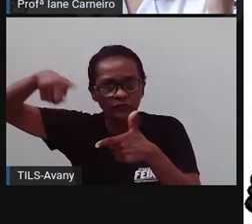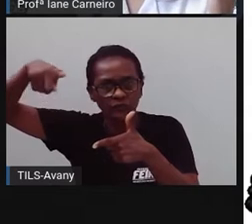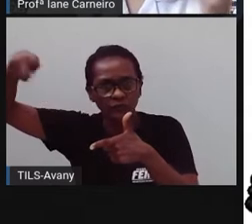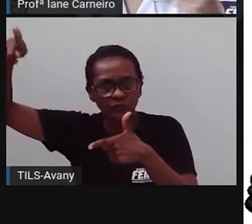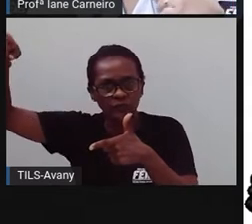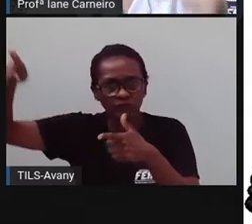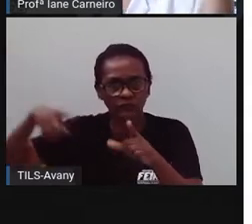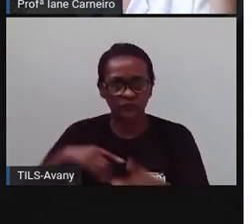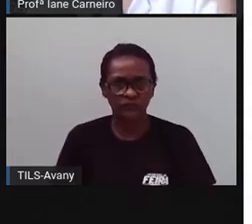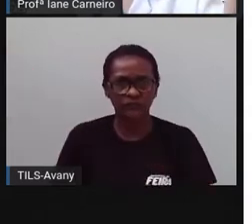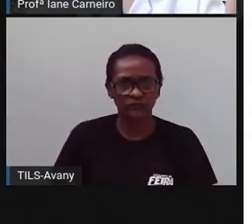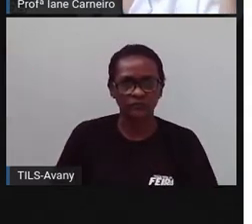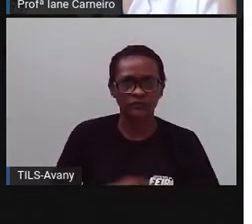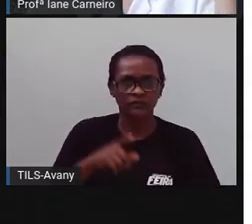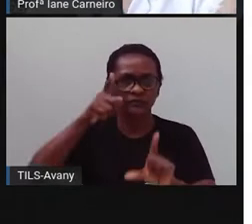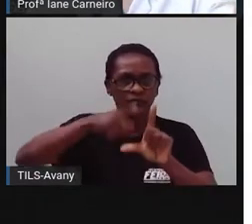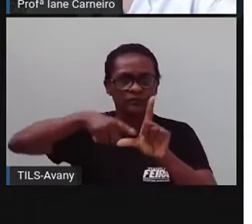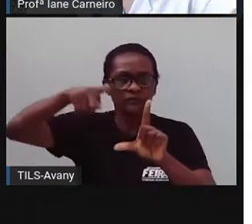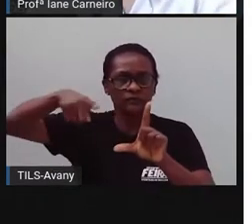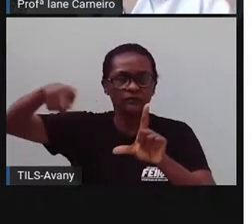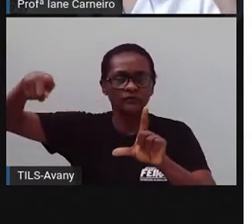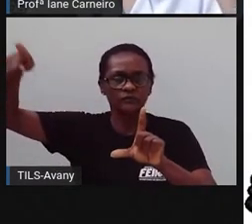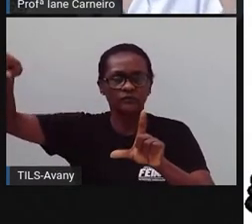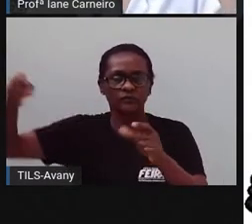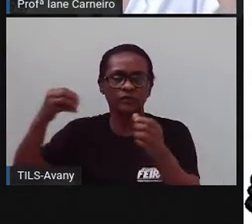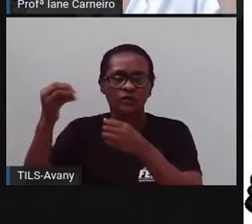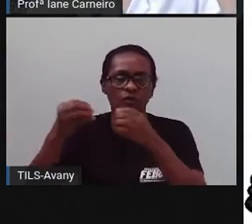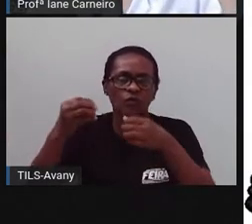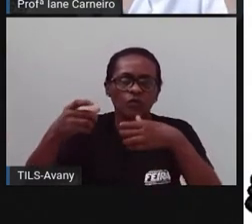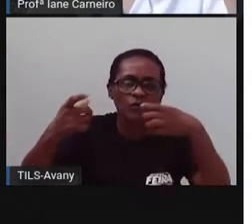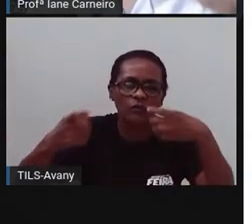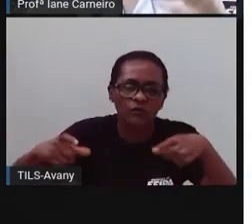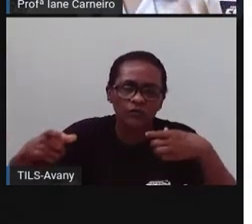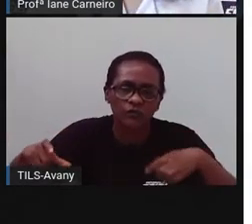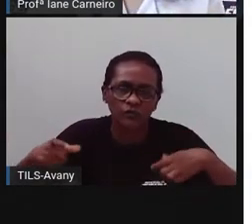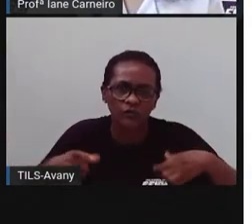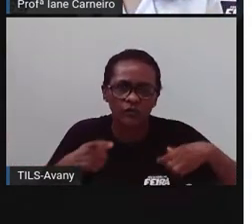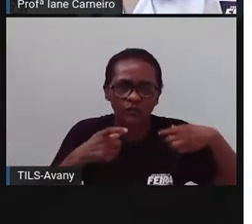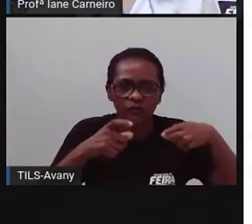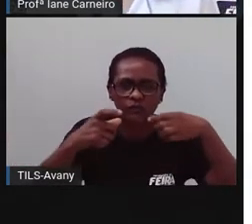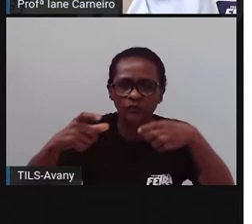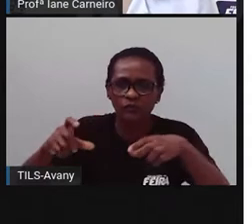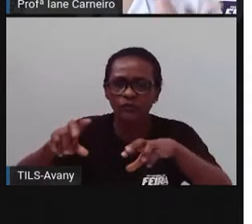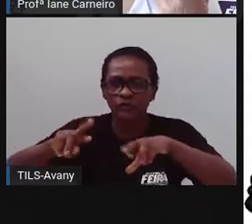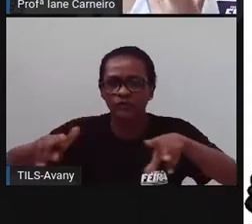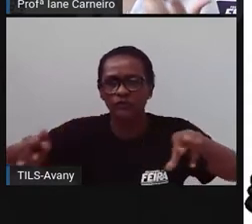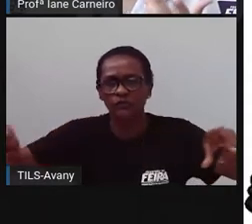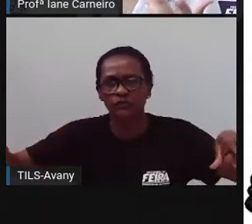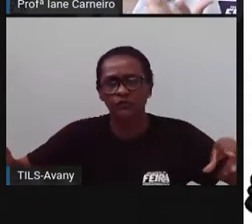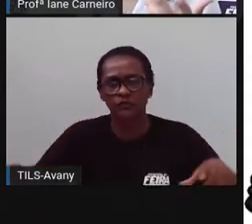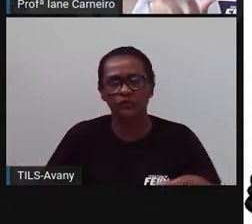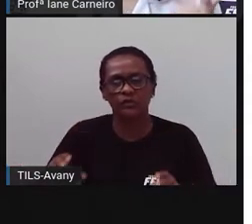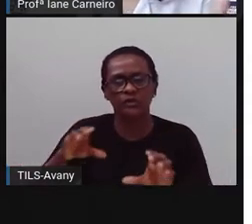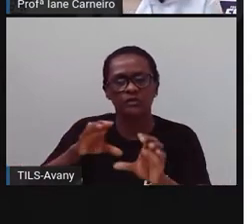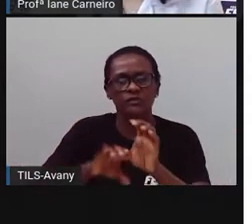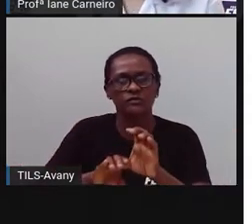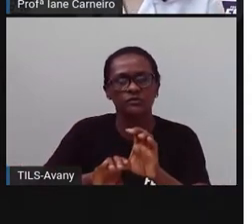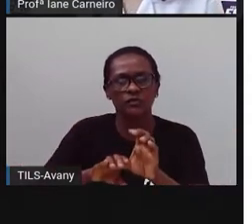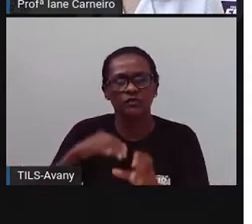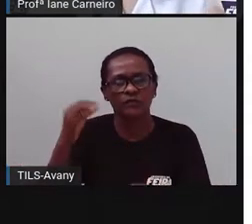um gado para mostrar, né? O bairro do Campo do Gado. Nós vimos também aqui o shopping, né? Onde está